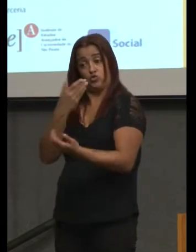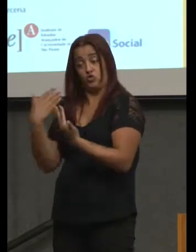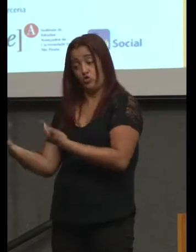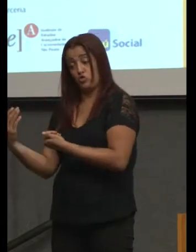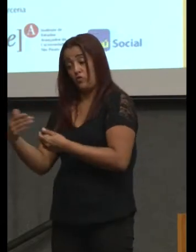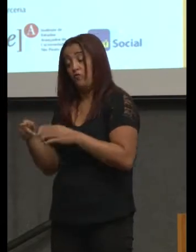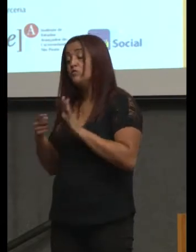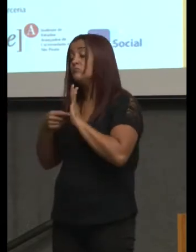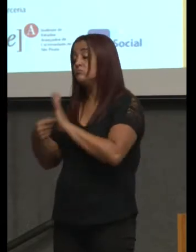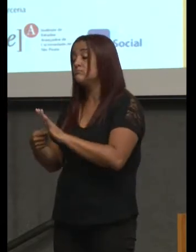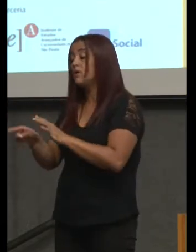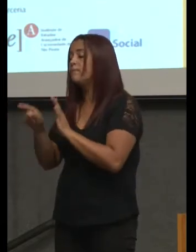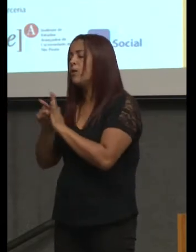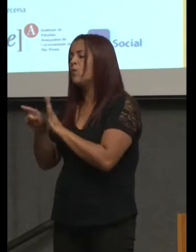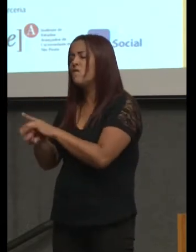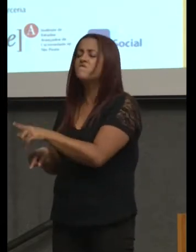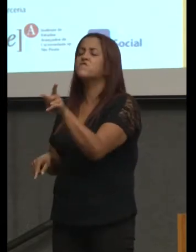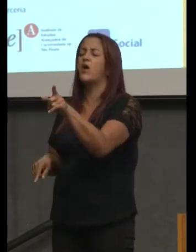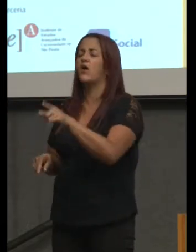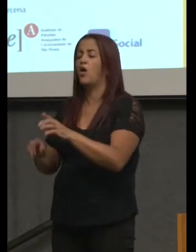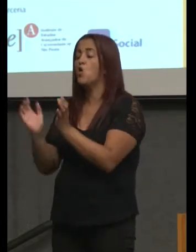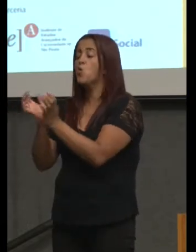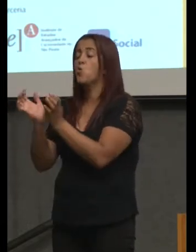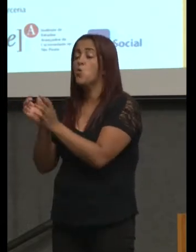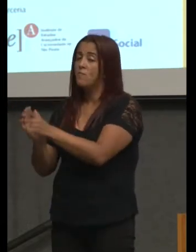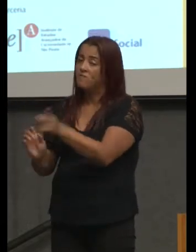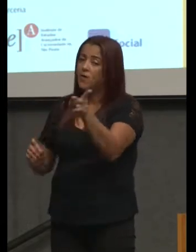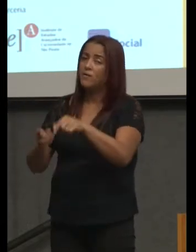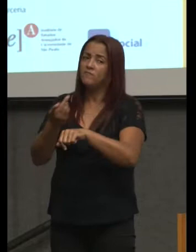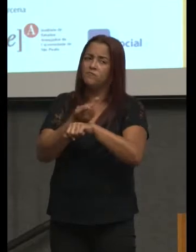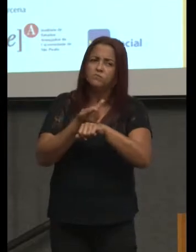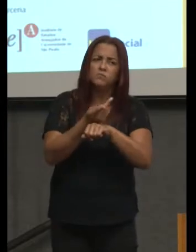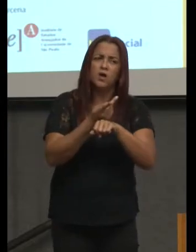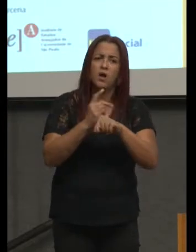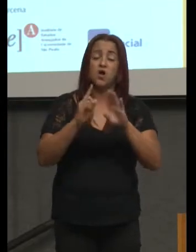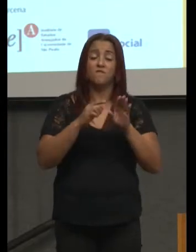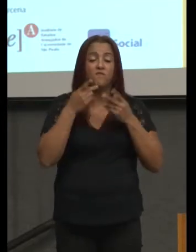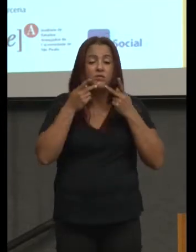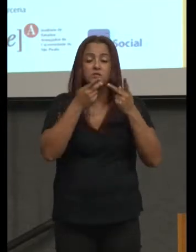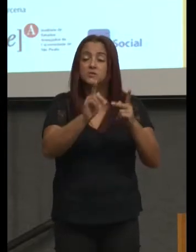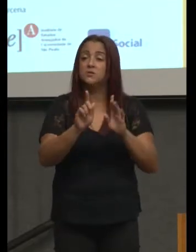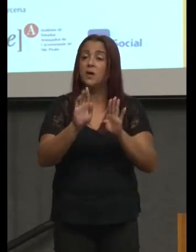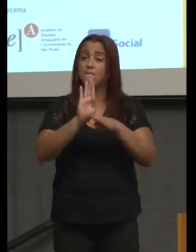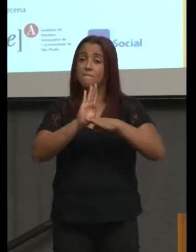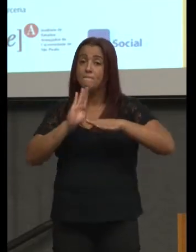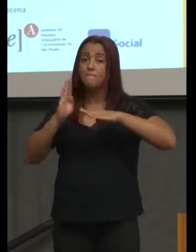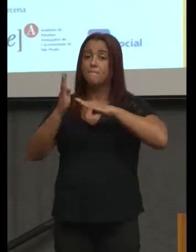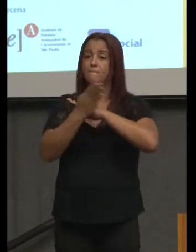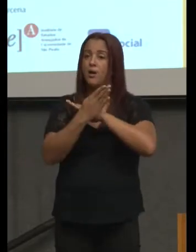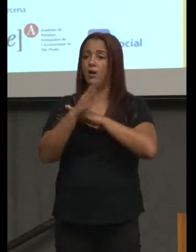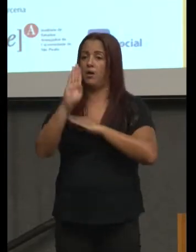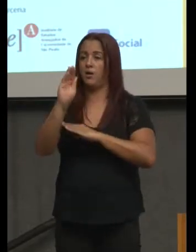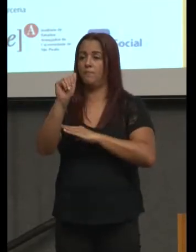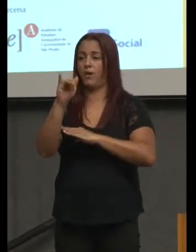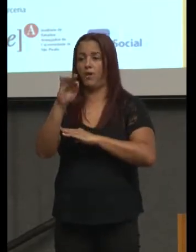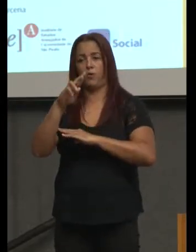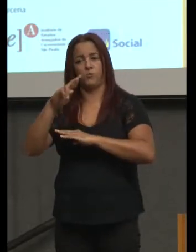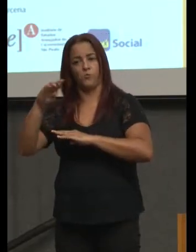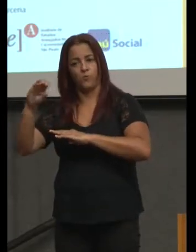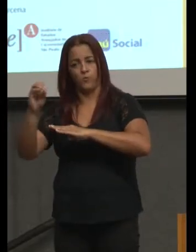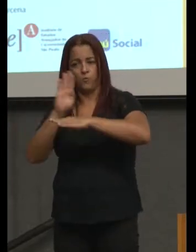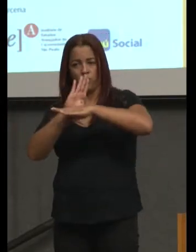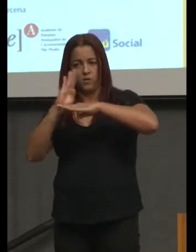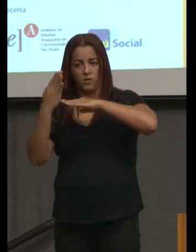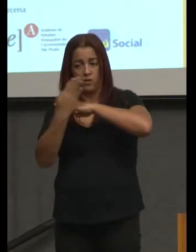do seu bairro. Na hora que você fizer isso, você primeiro está exercendo um